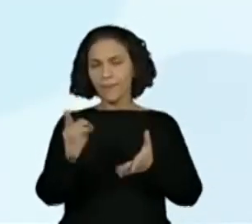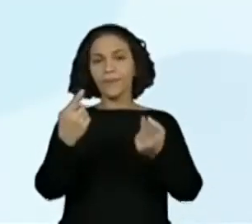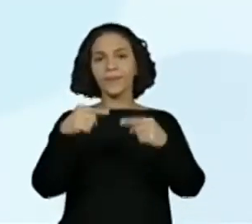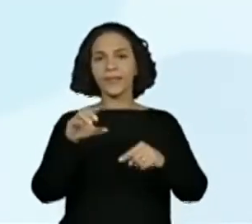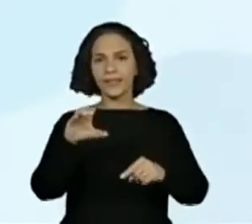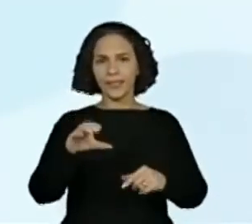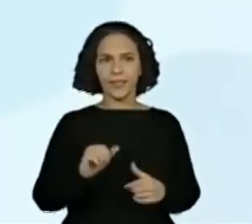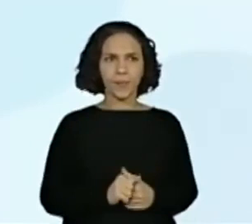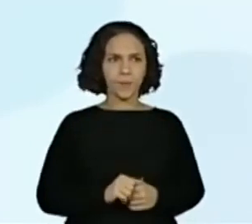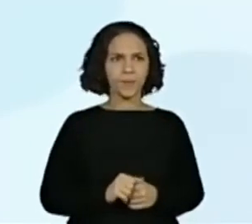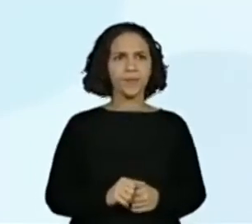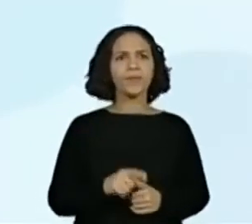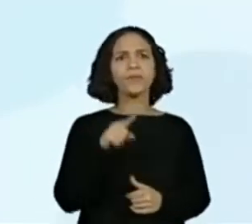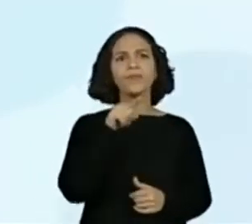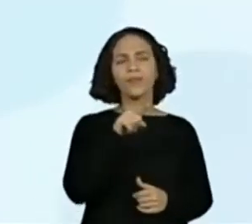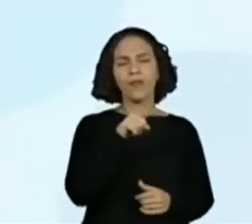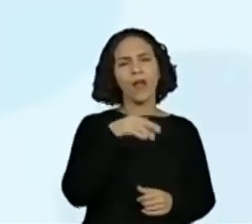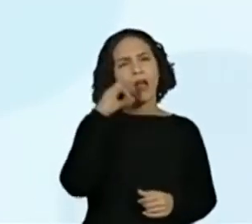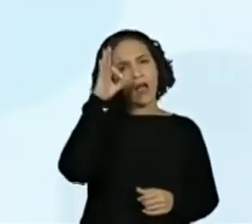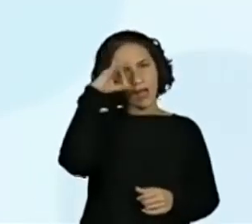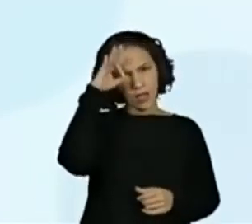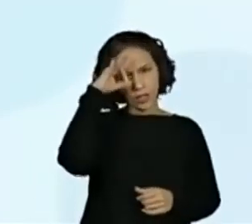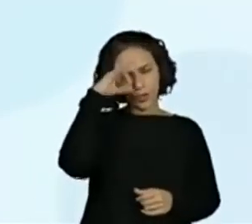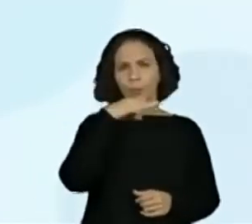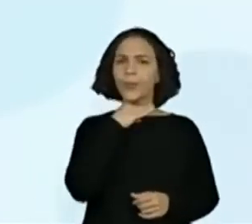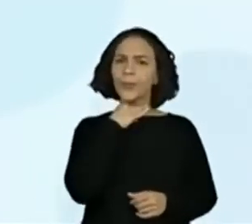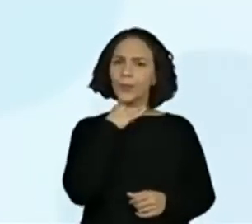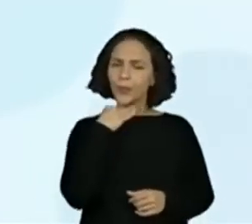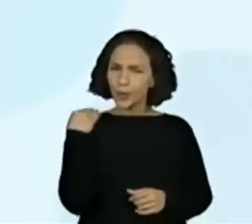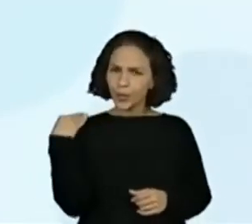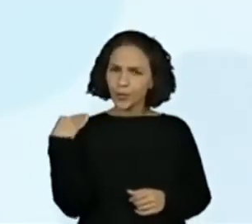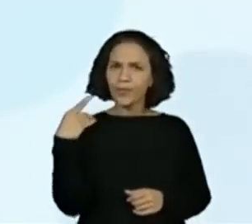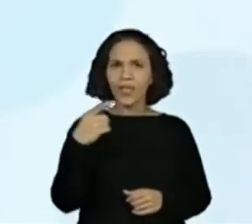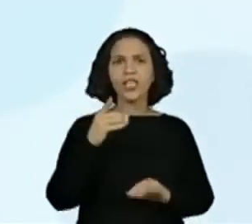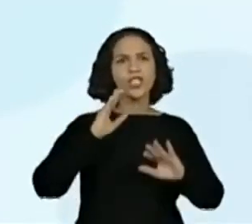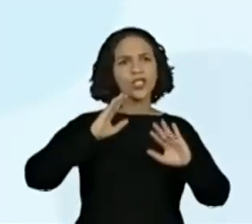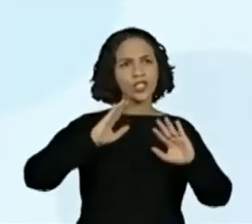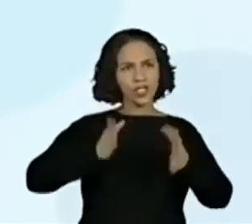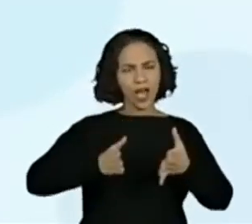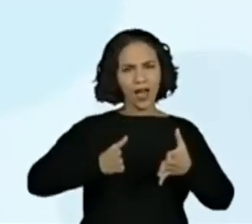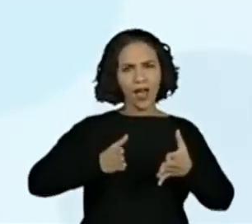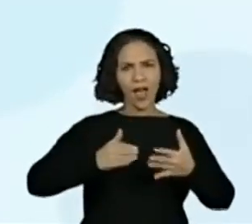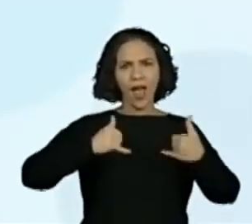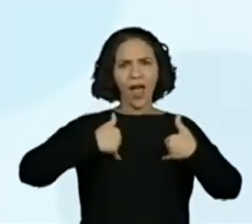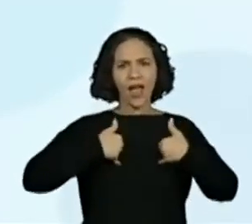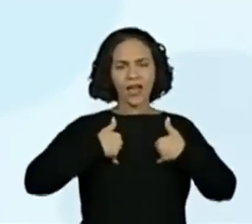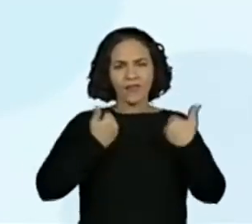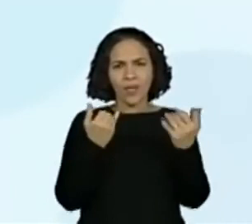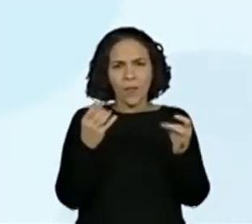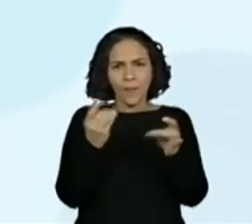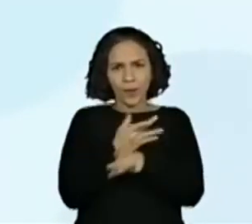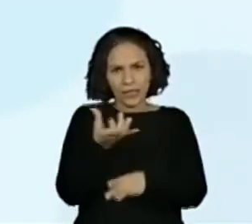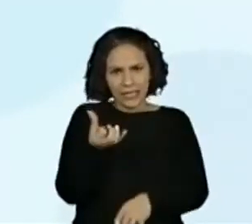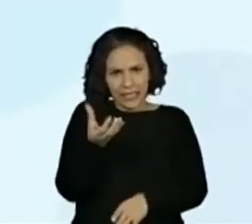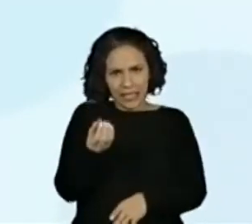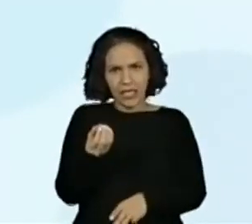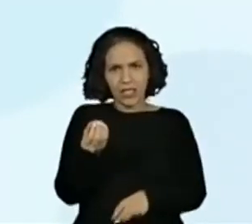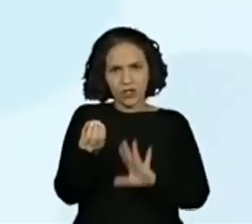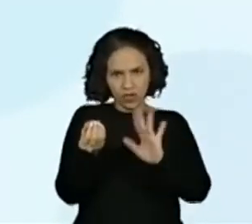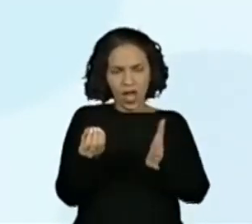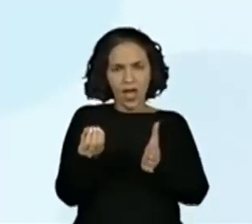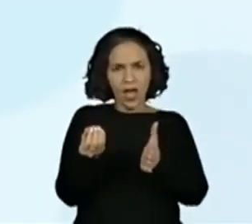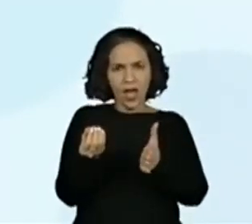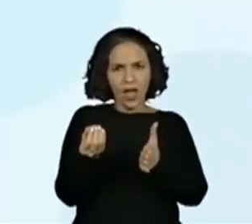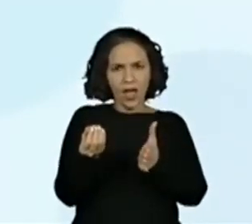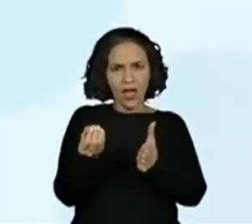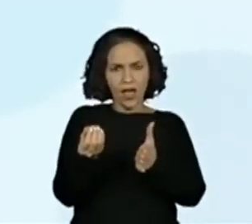Quando Cândido Portinari faleceu, ele já havia completado 60 anos? E aí?